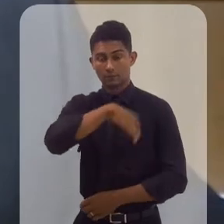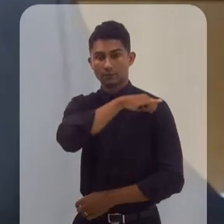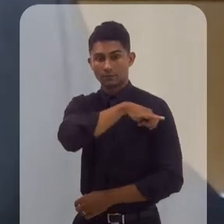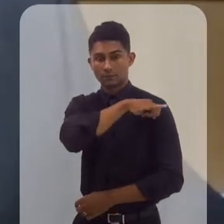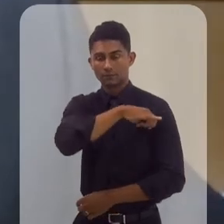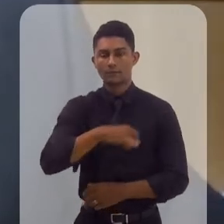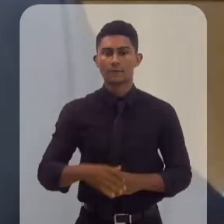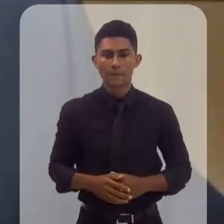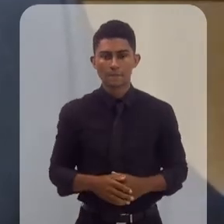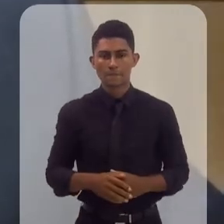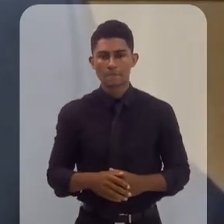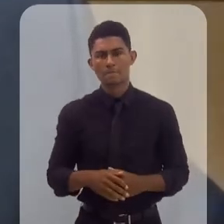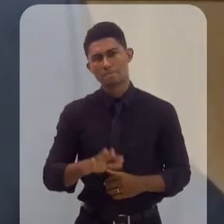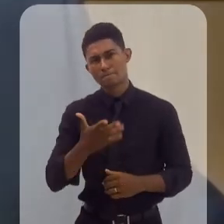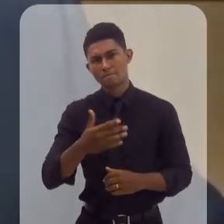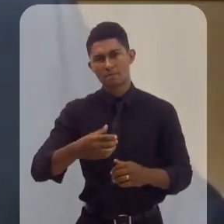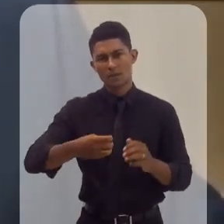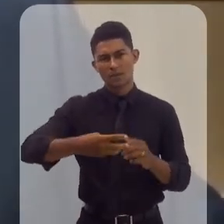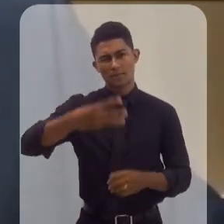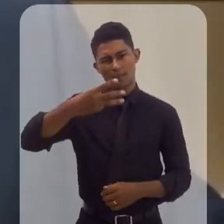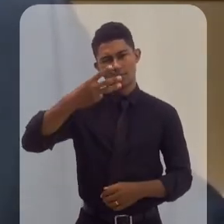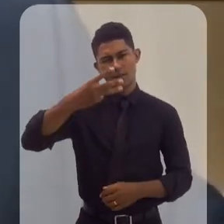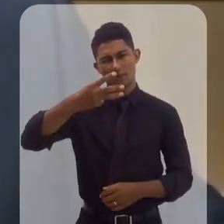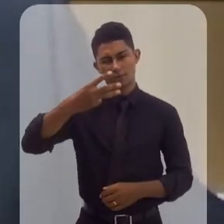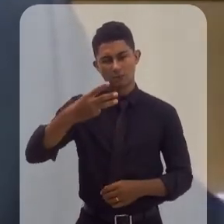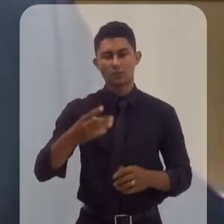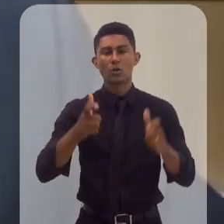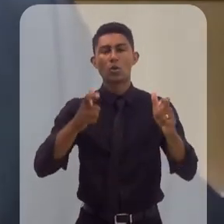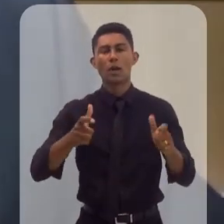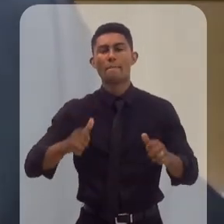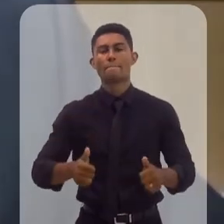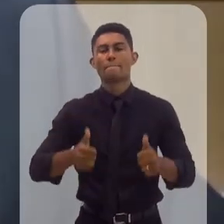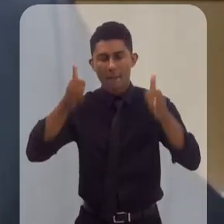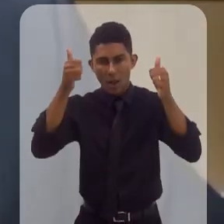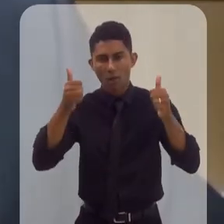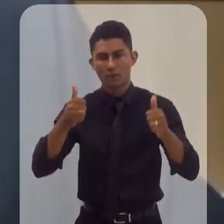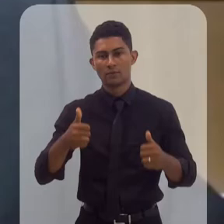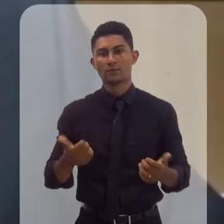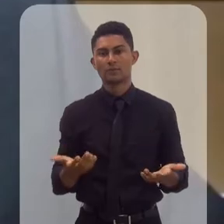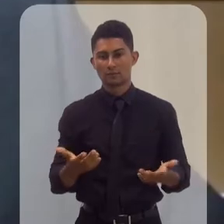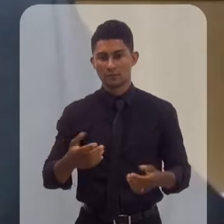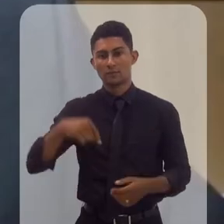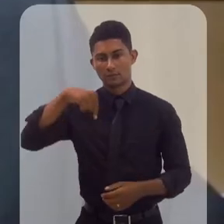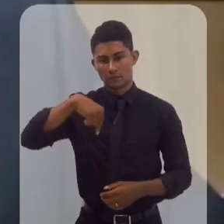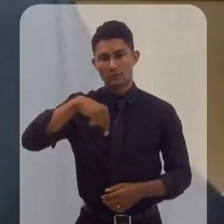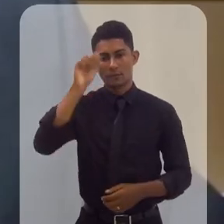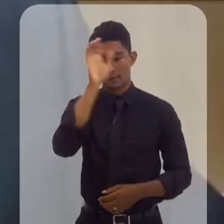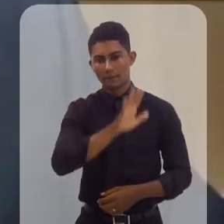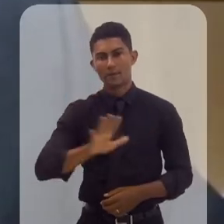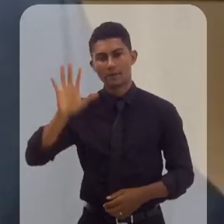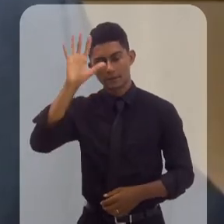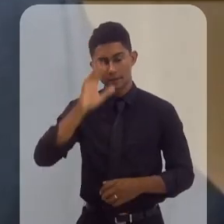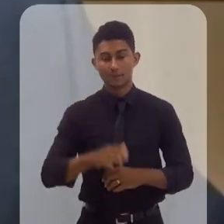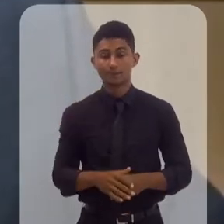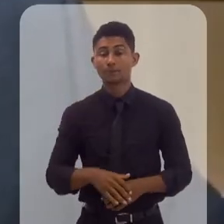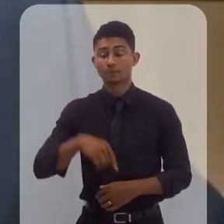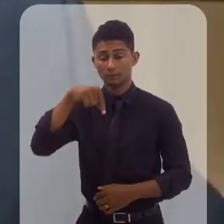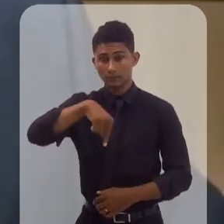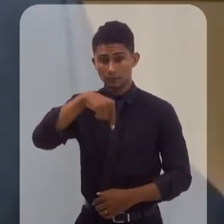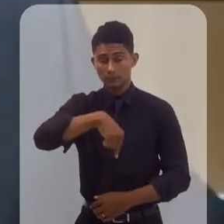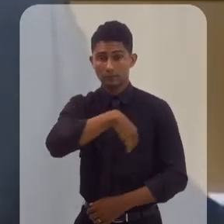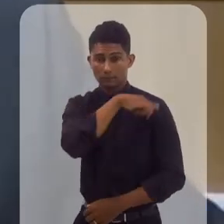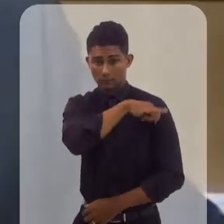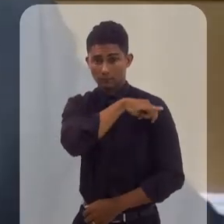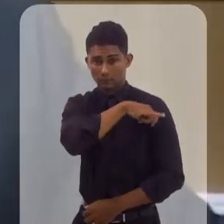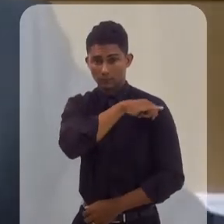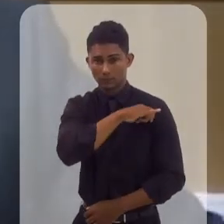Janeiro, o Rio de Janeiro está no top 3 dos melhores lugares para Olic Offshore no Brasil. E no Rio de Janeiro,